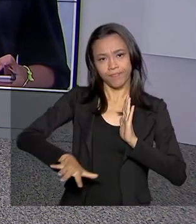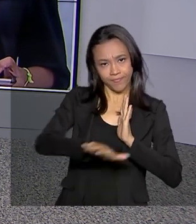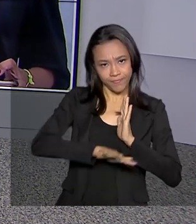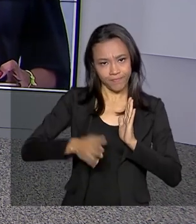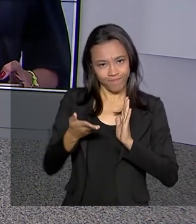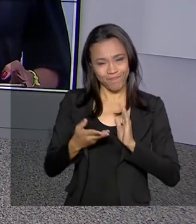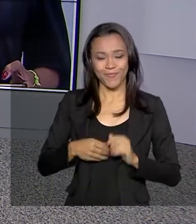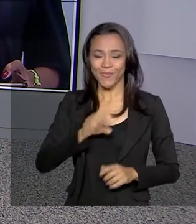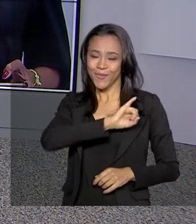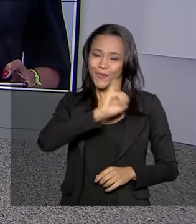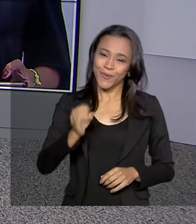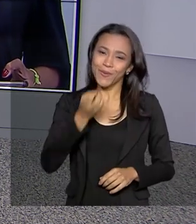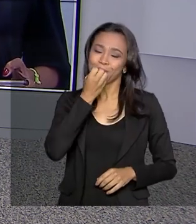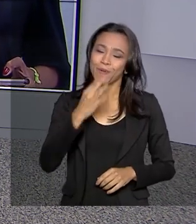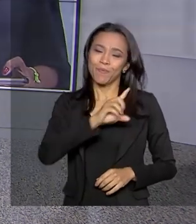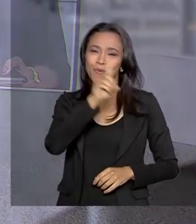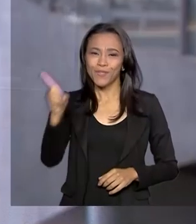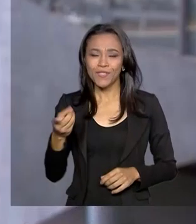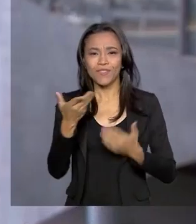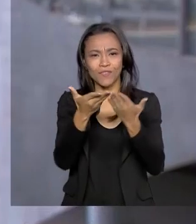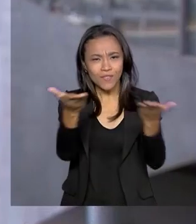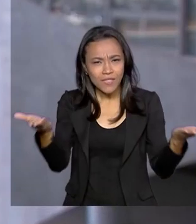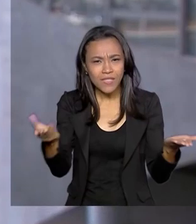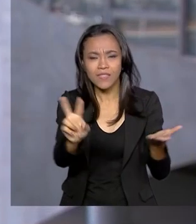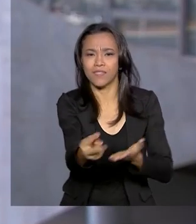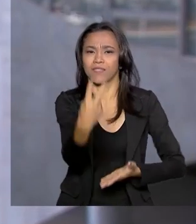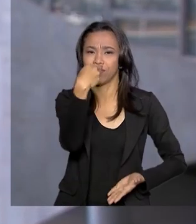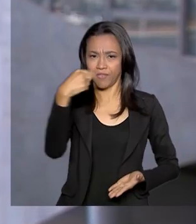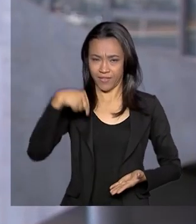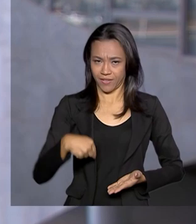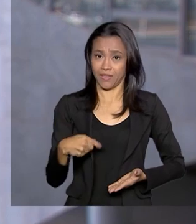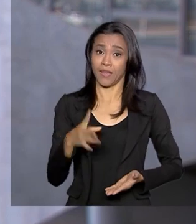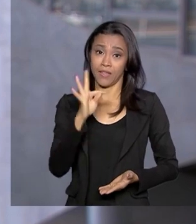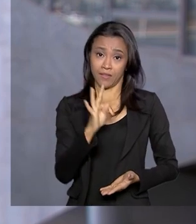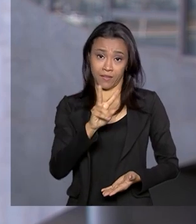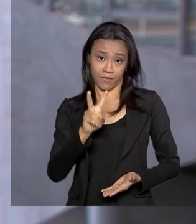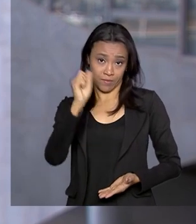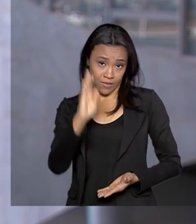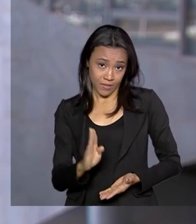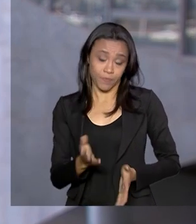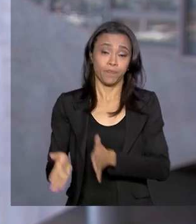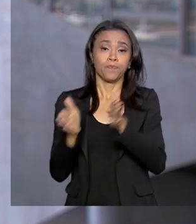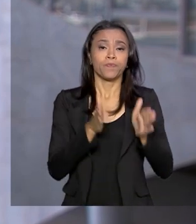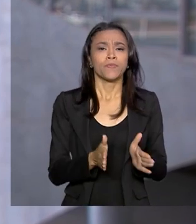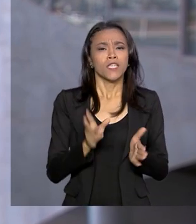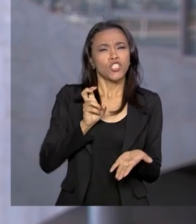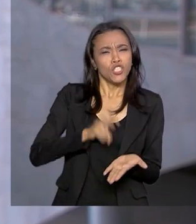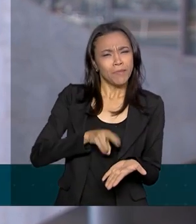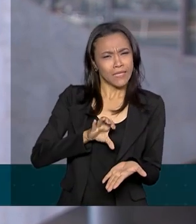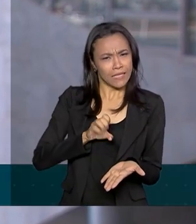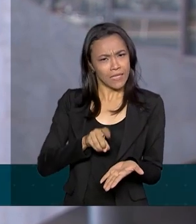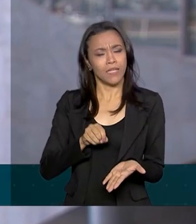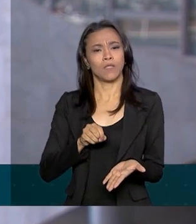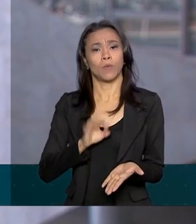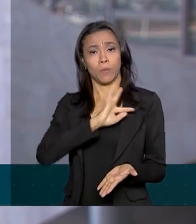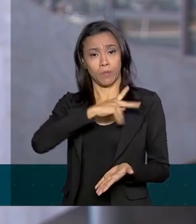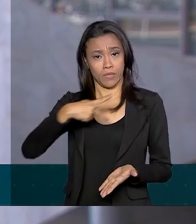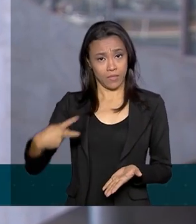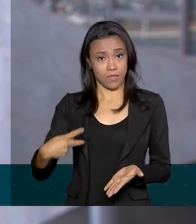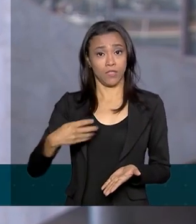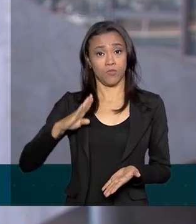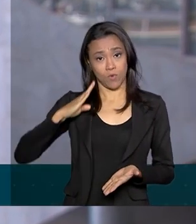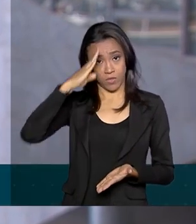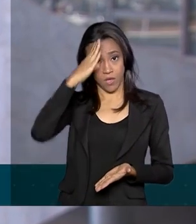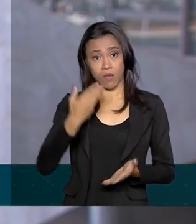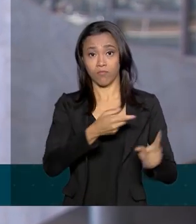Olá, Renata. Bom dia para você. Bom dia para você que acompanha a TV Brasil. Logo cedo, o presidente Jair Bolsonaro recebeu no Palácio do Alvorada,